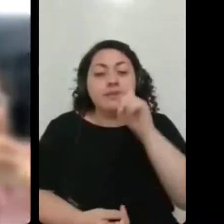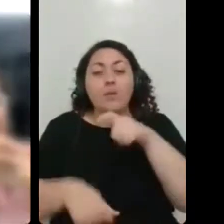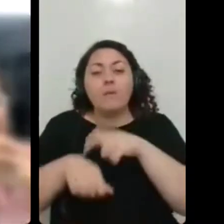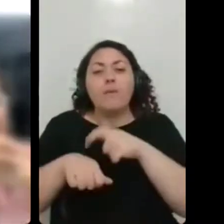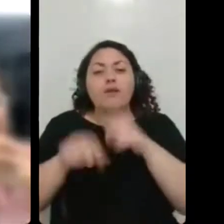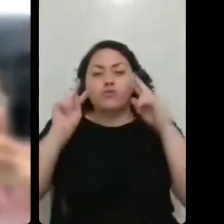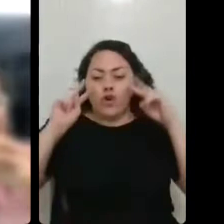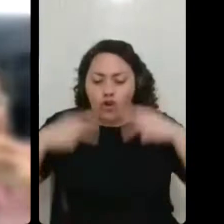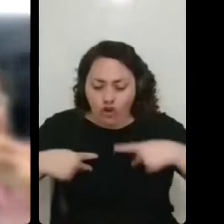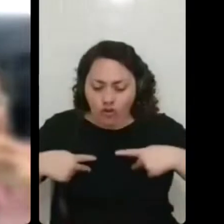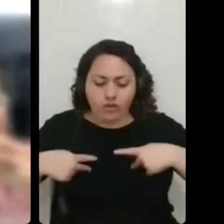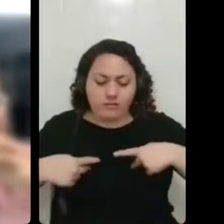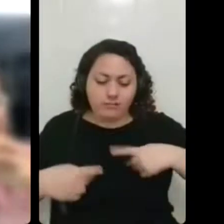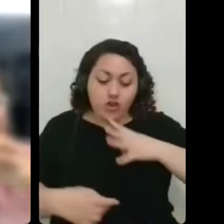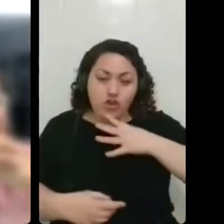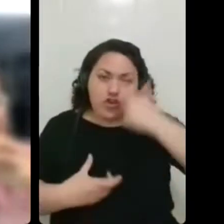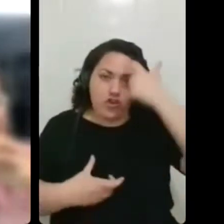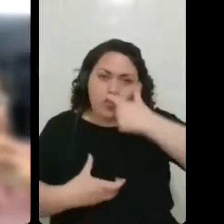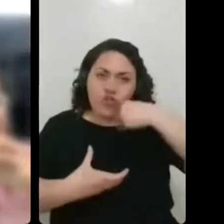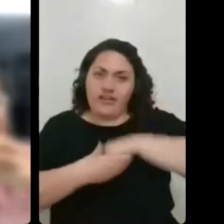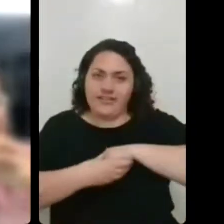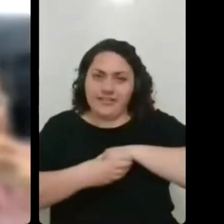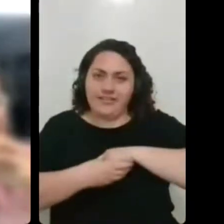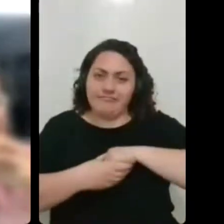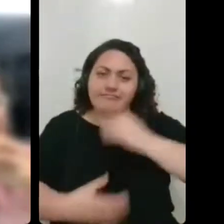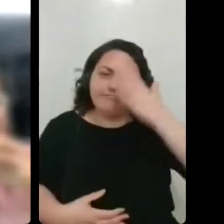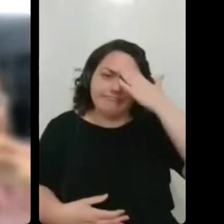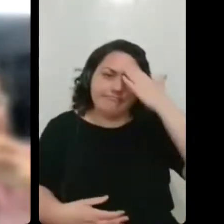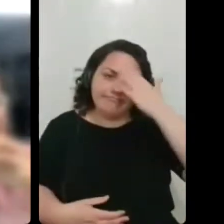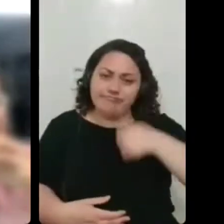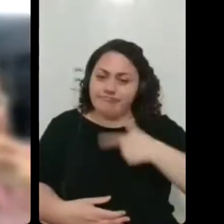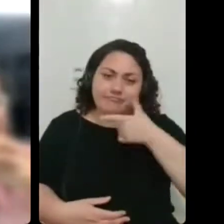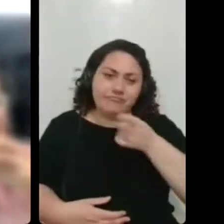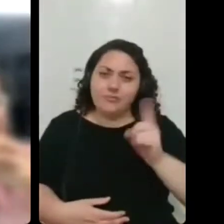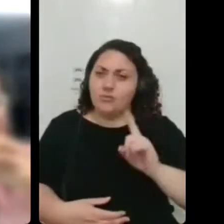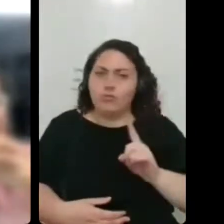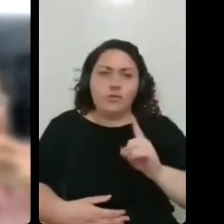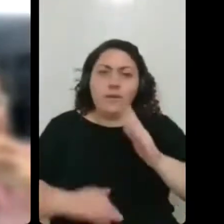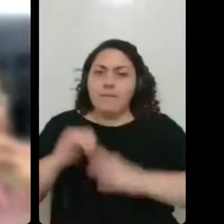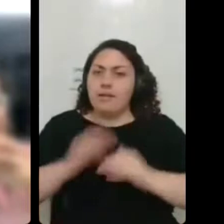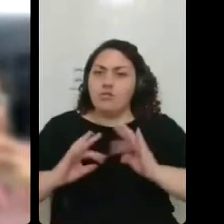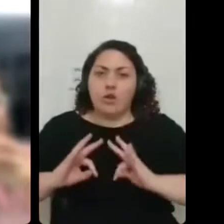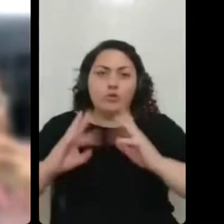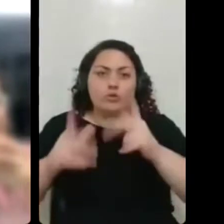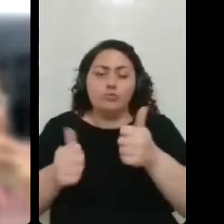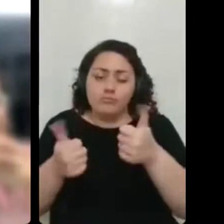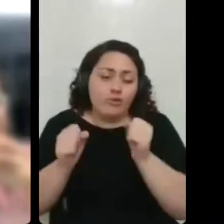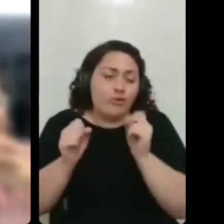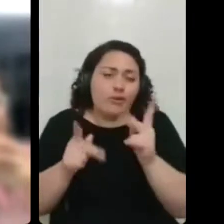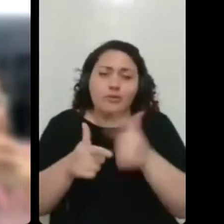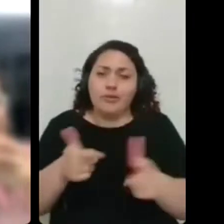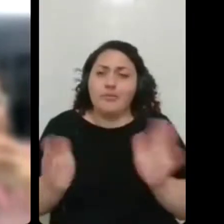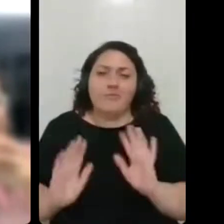sabe? De entender que eu não ia conseguir fazer tudo sempre e que tá tudo bem, porque a gente